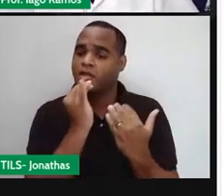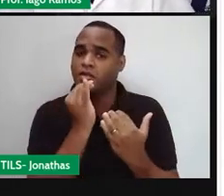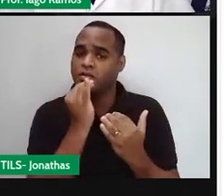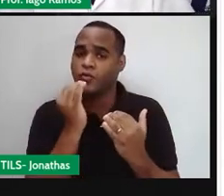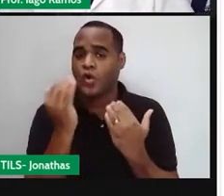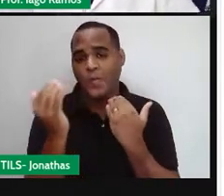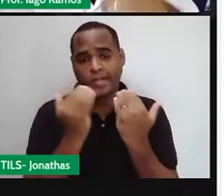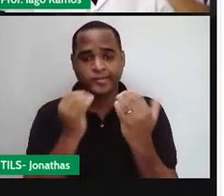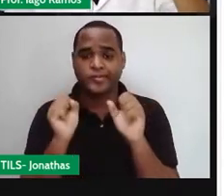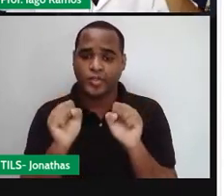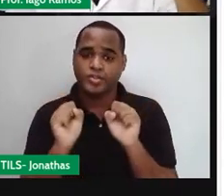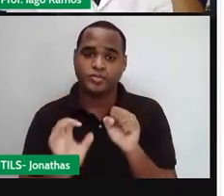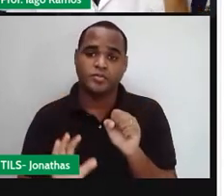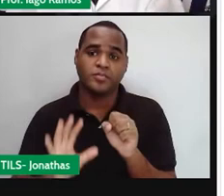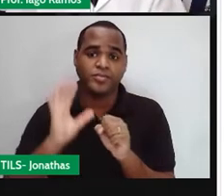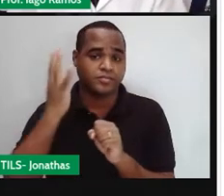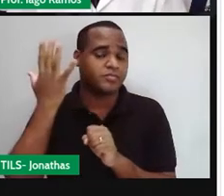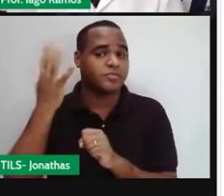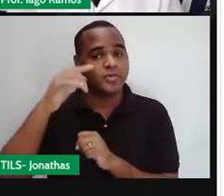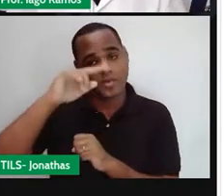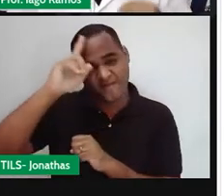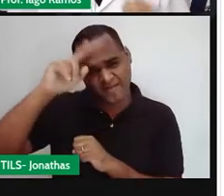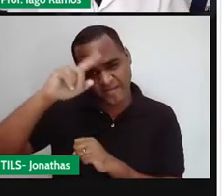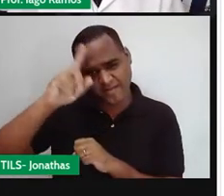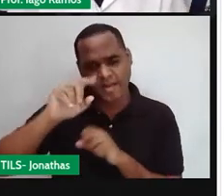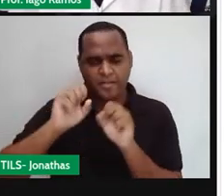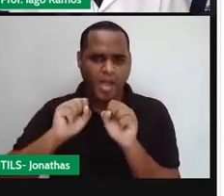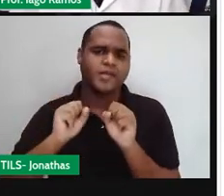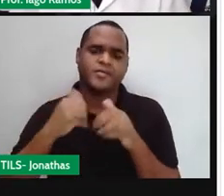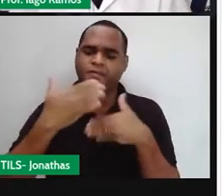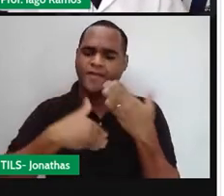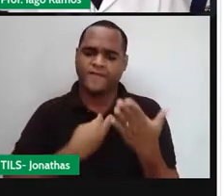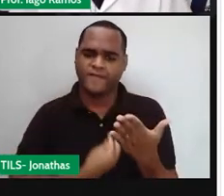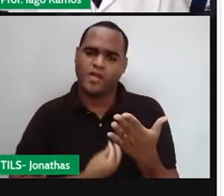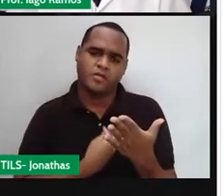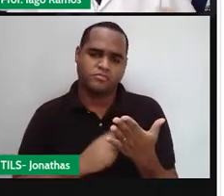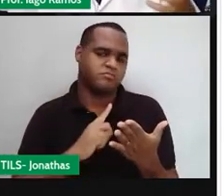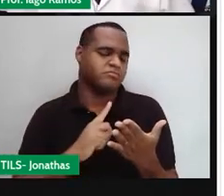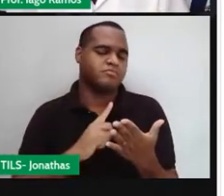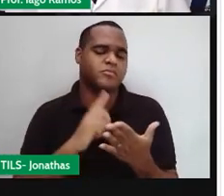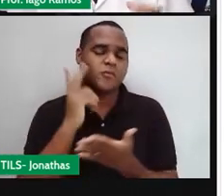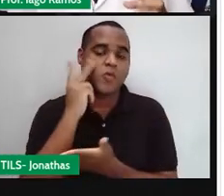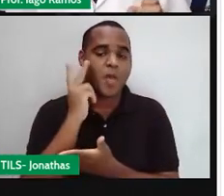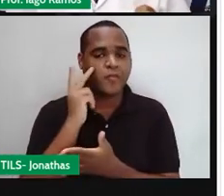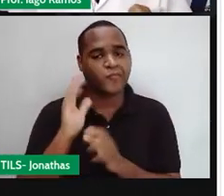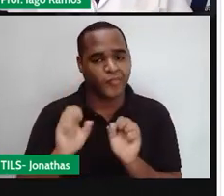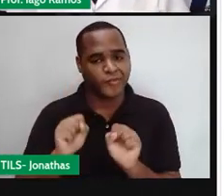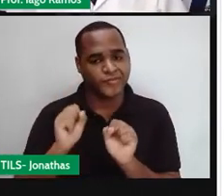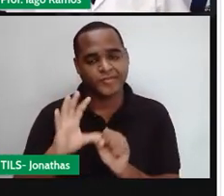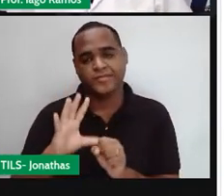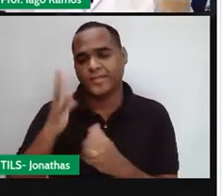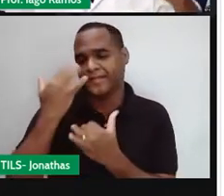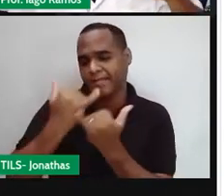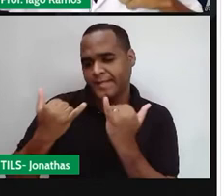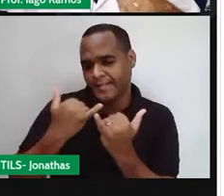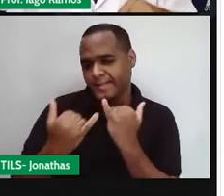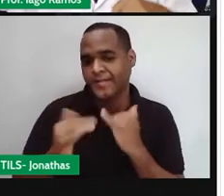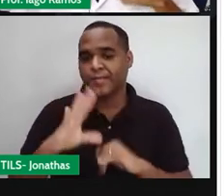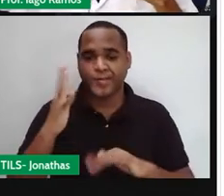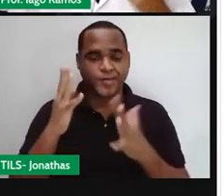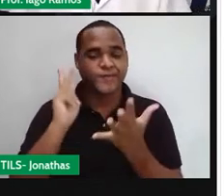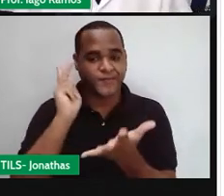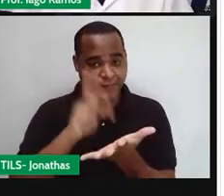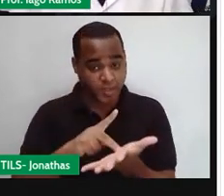Uma situação inventada, mas uma situação inventada que pode se parecer com uma